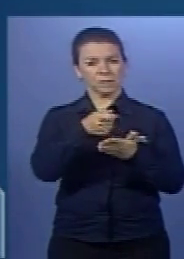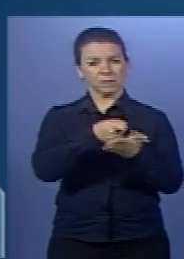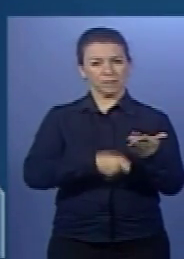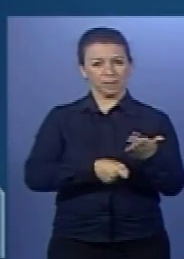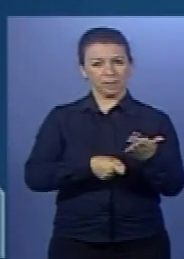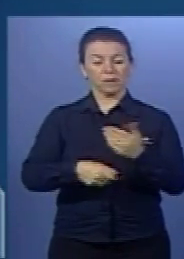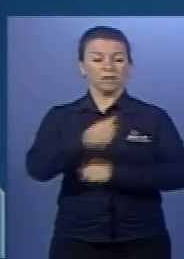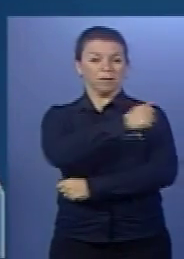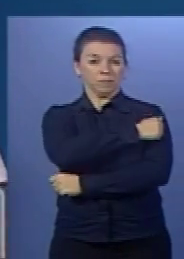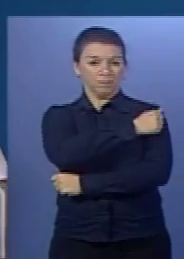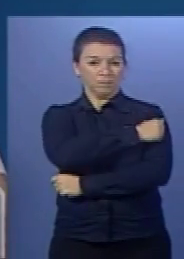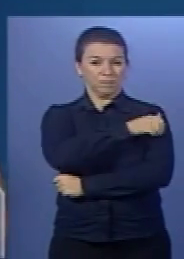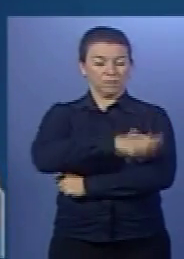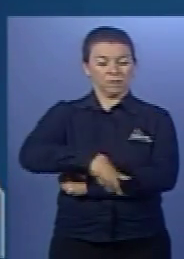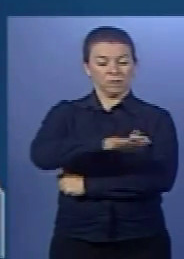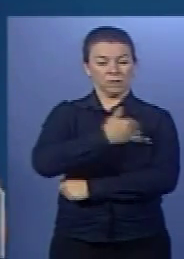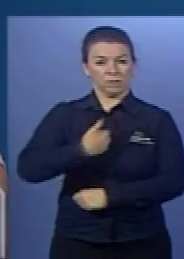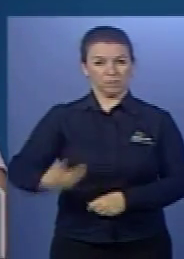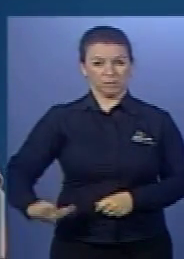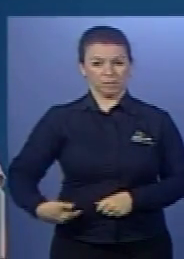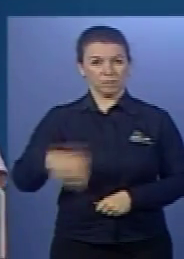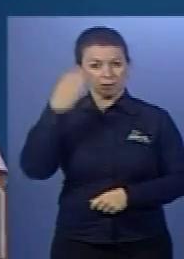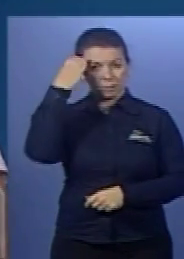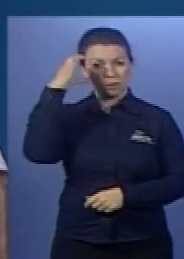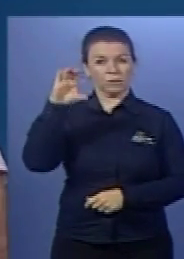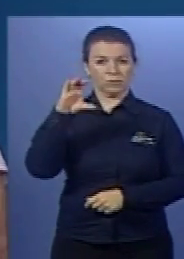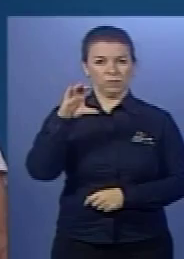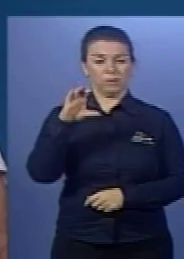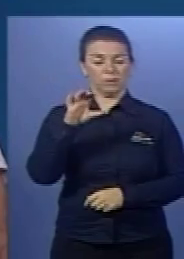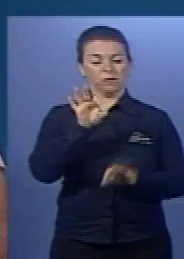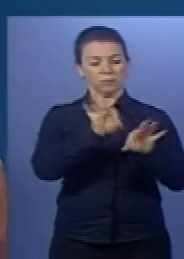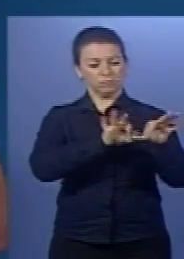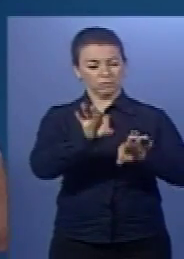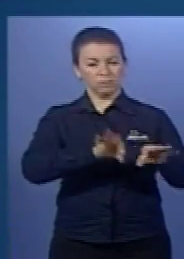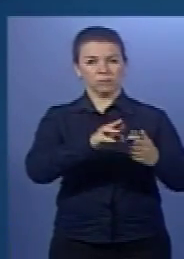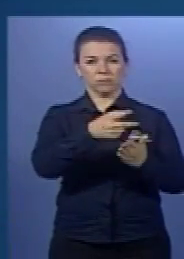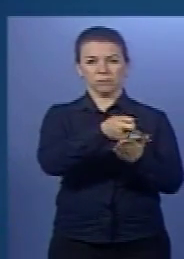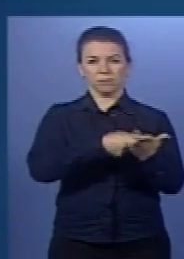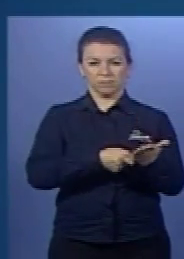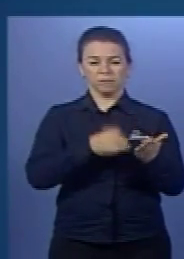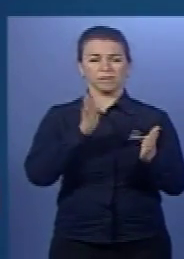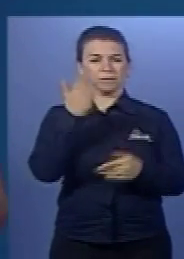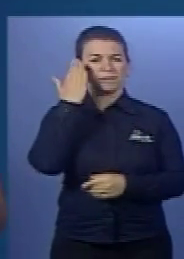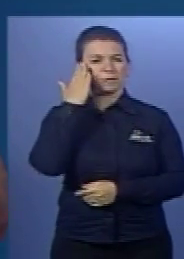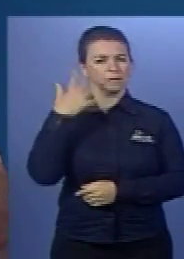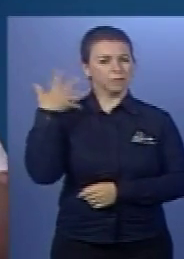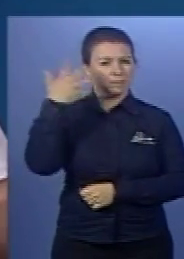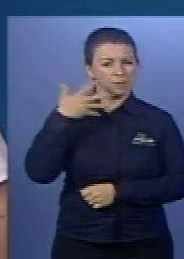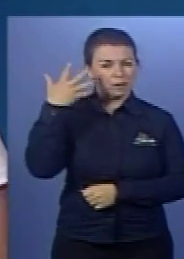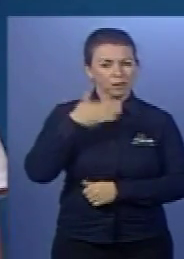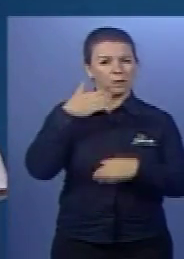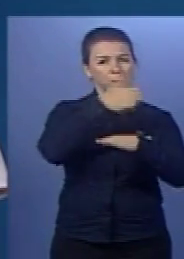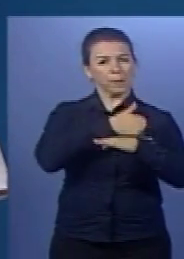pública de Curitiba. Então você que é nosso aluno da rede pública de Curitiba sabe muito bem das palestras que temos feito nas escolas,